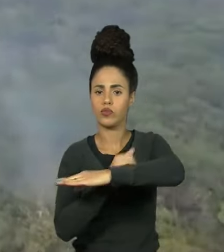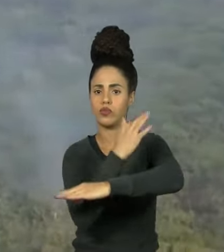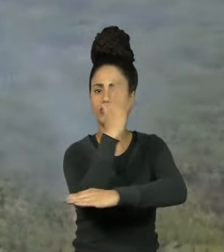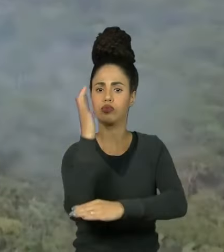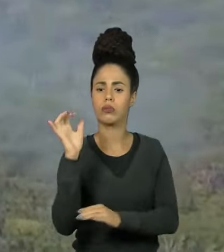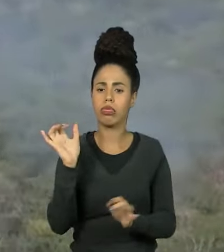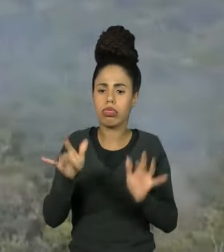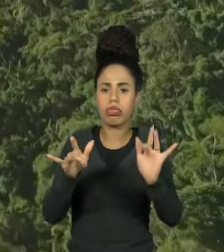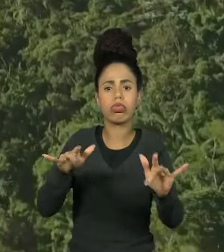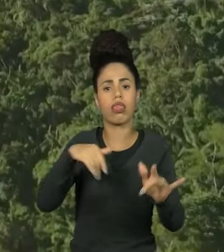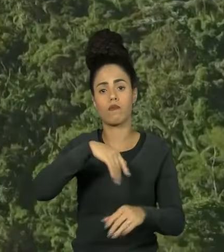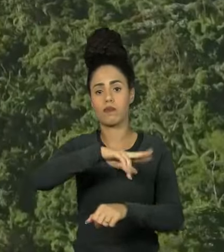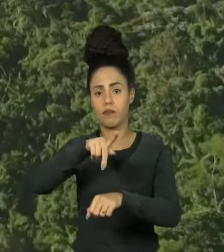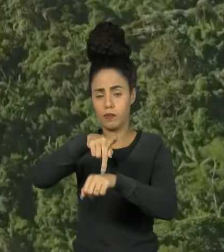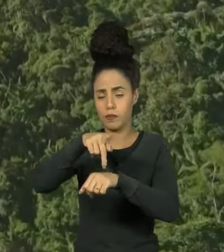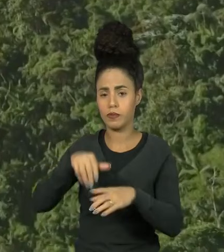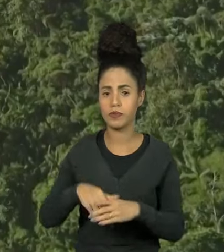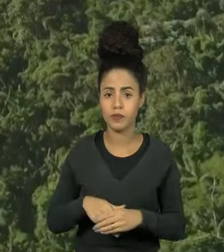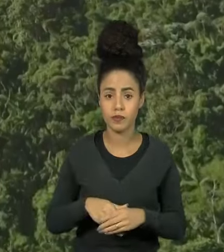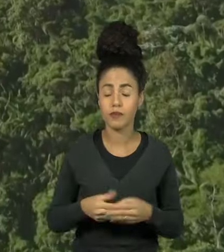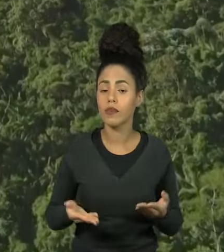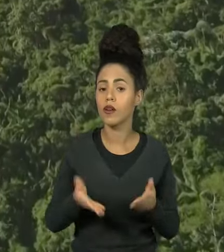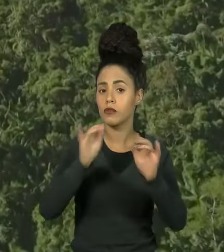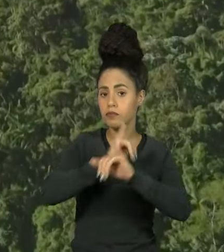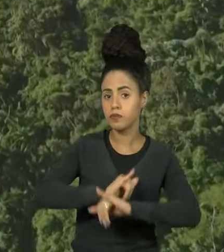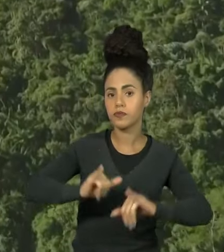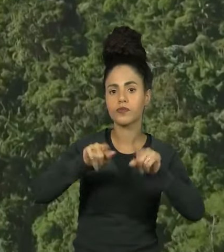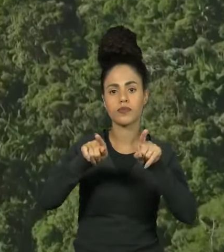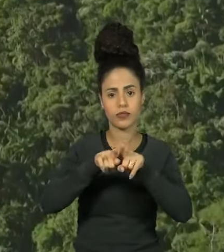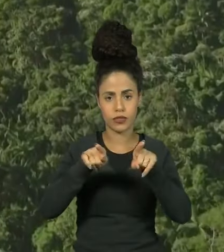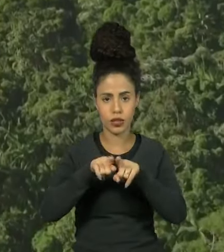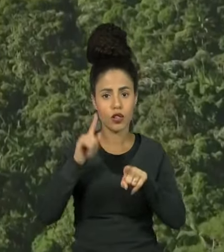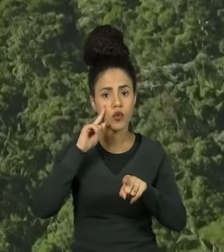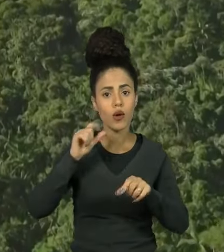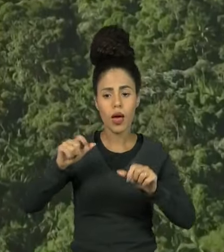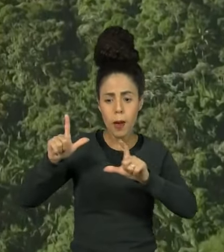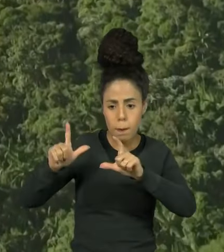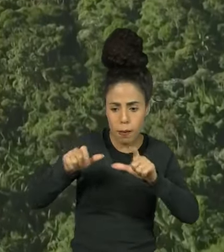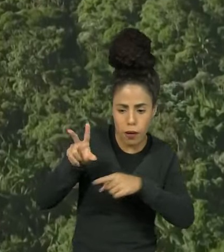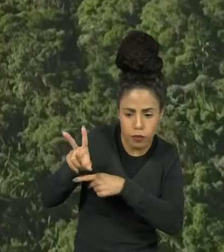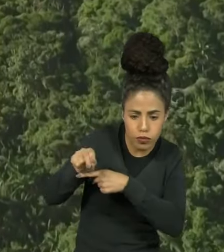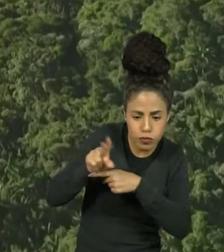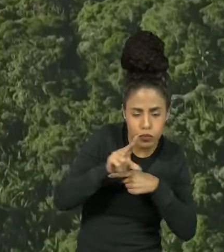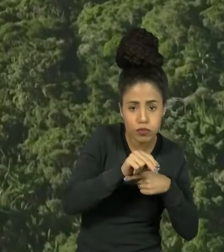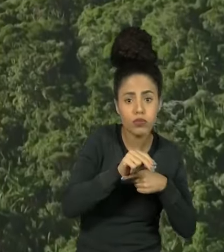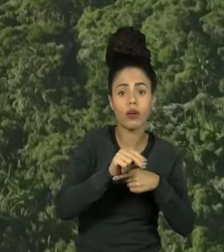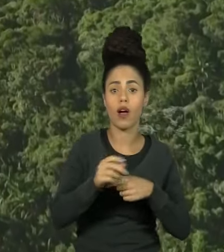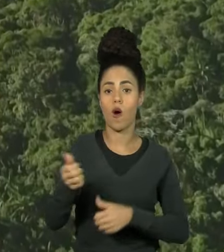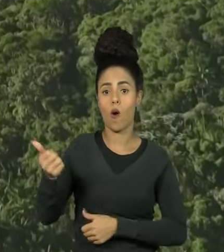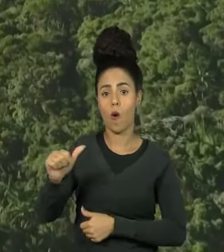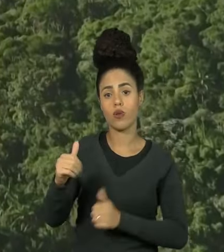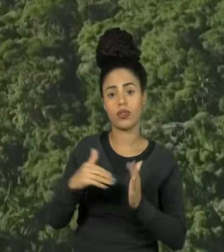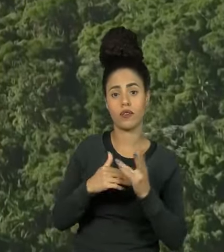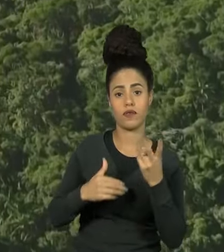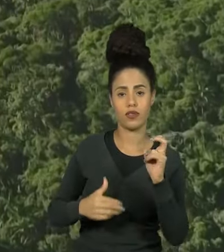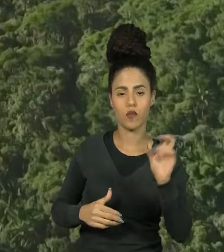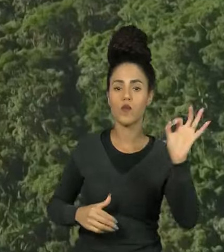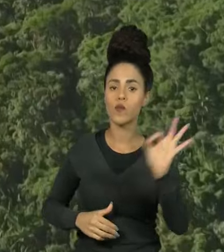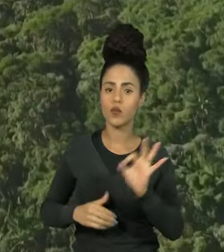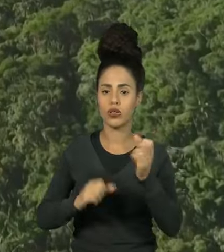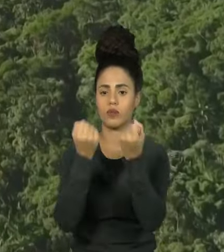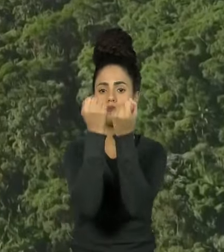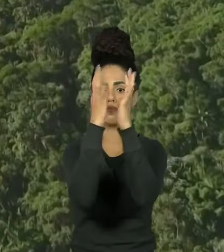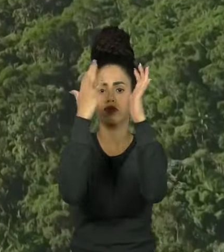no país. Novo levantamento da Rede MapBiomas revela que entre 11% e 25% da